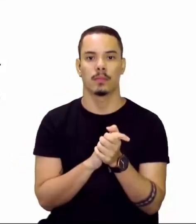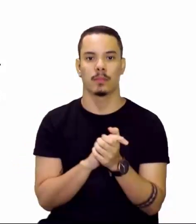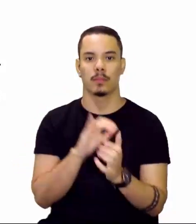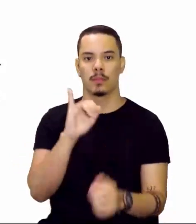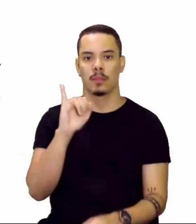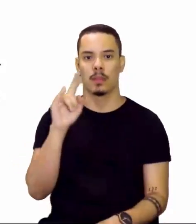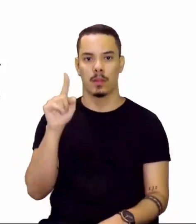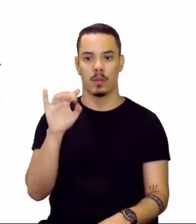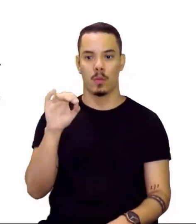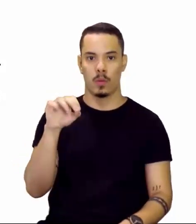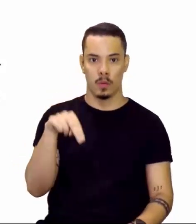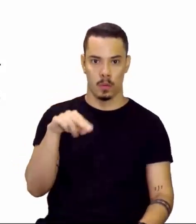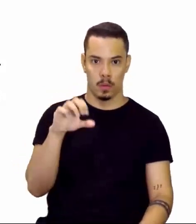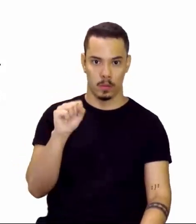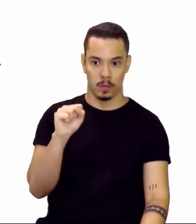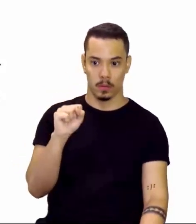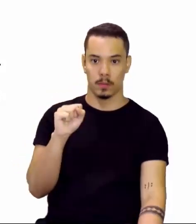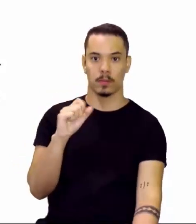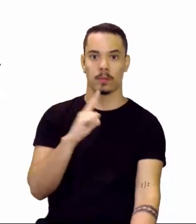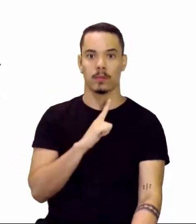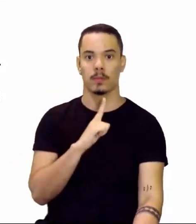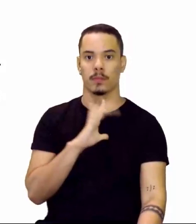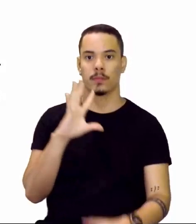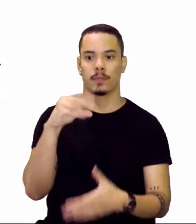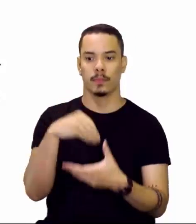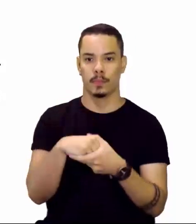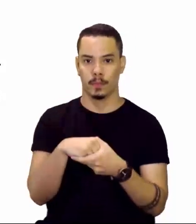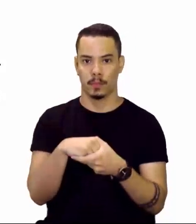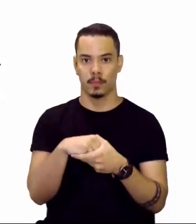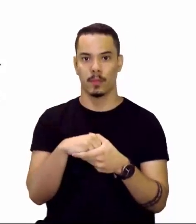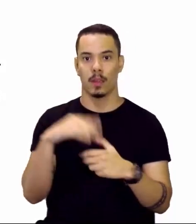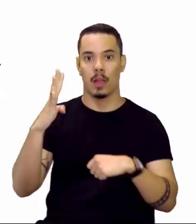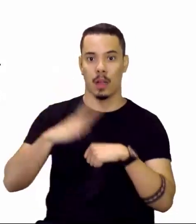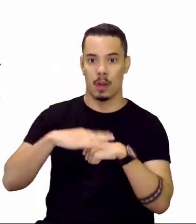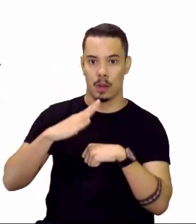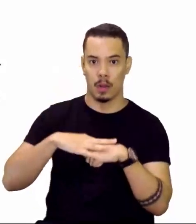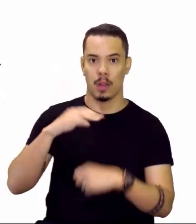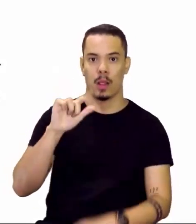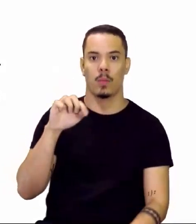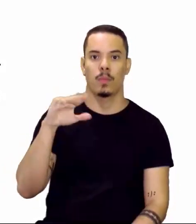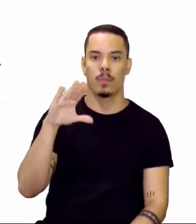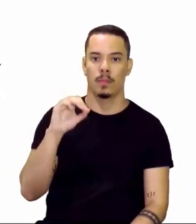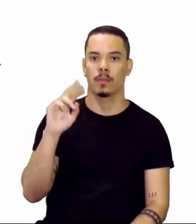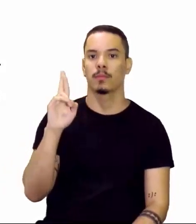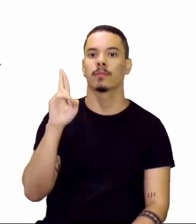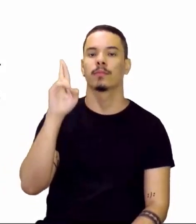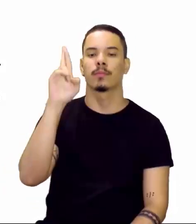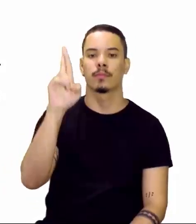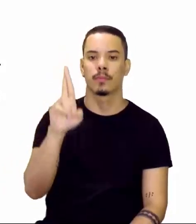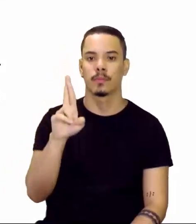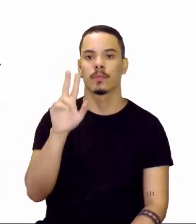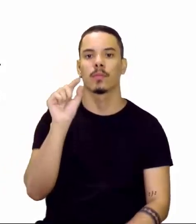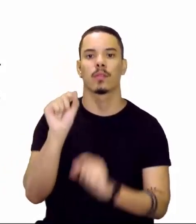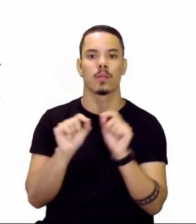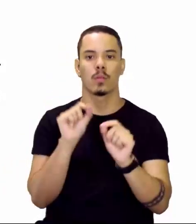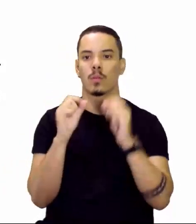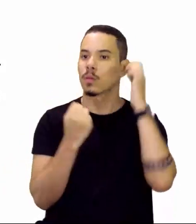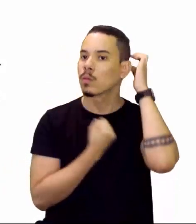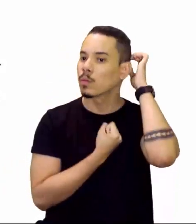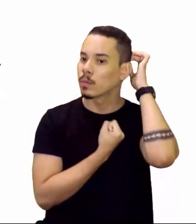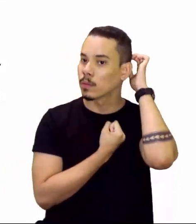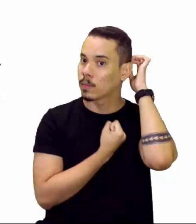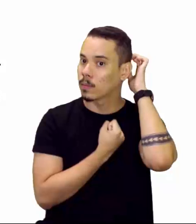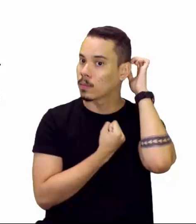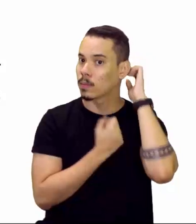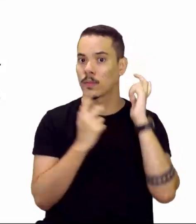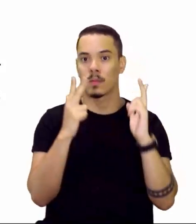íons, aí ele traz o íon do elemento alumínio, representando aqui, ó, o seu número atômico